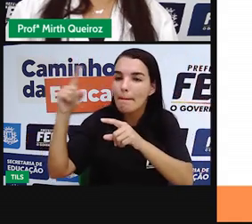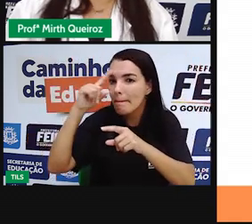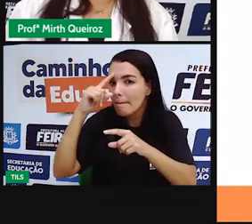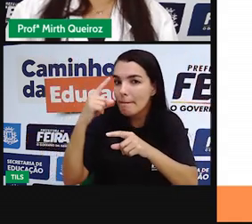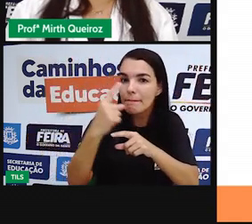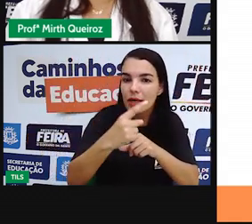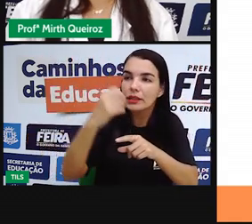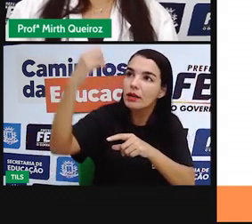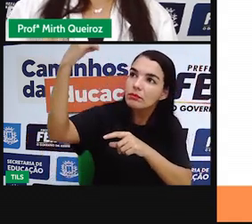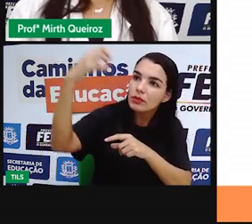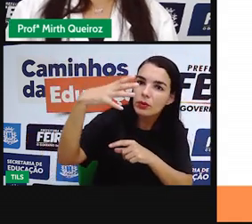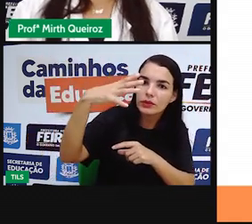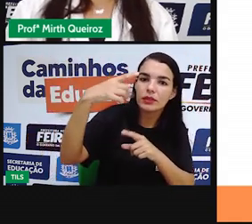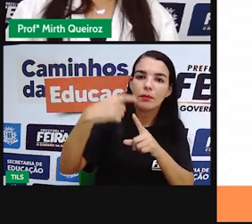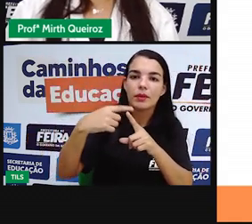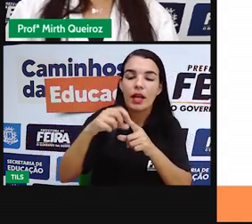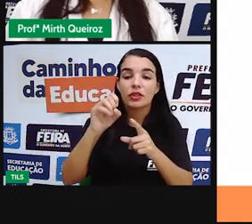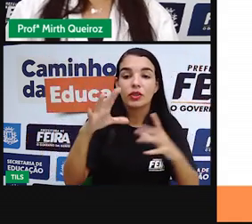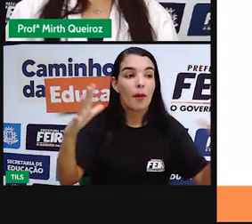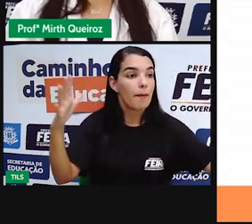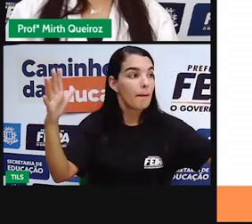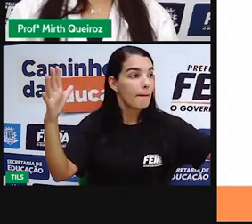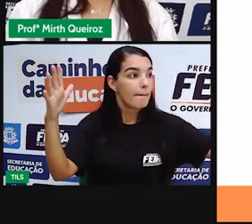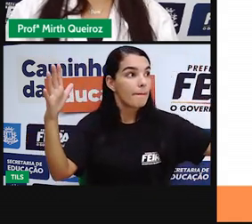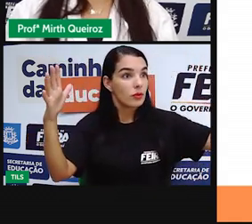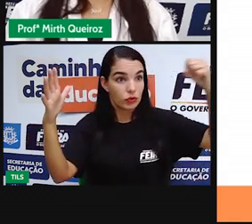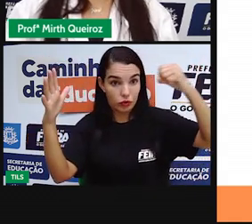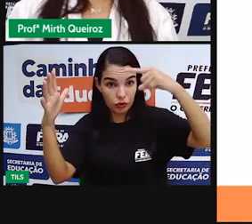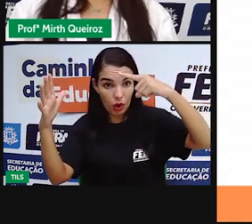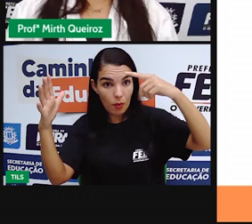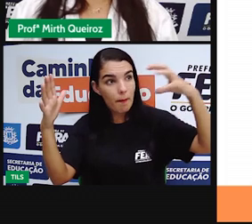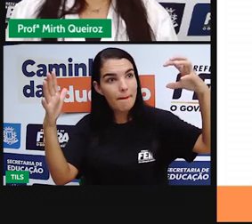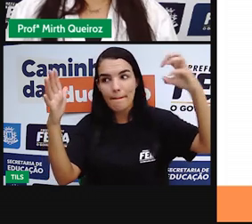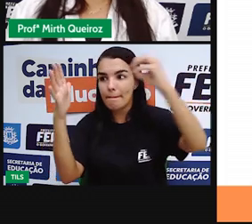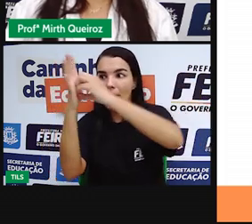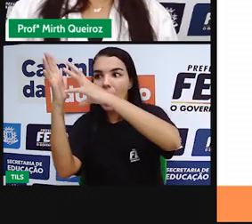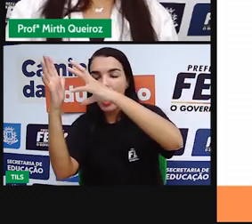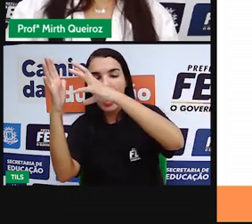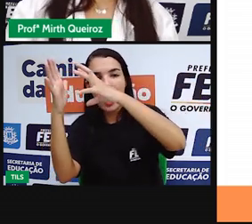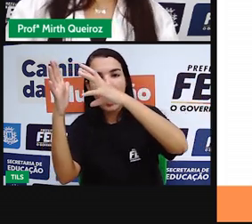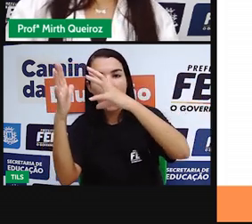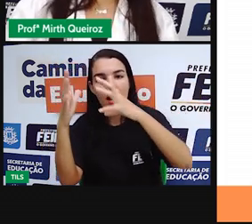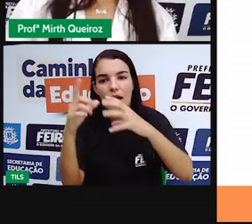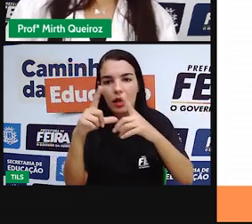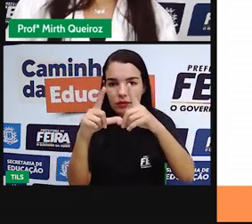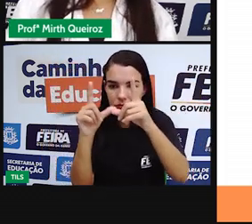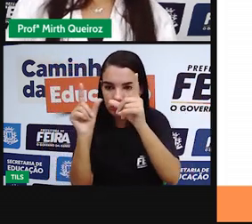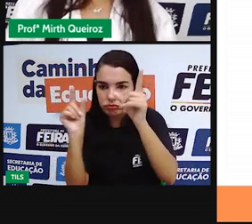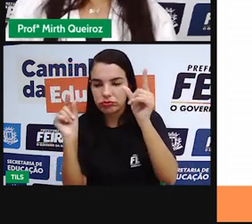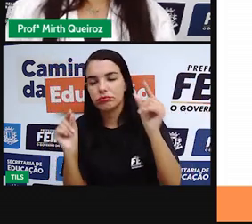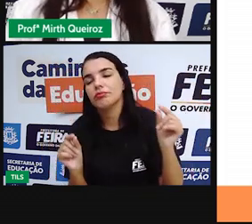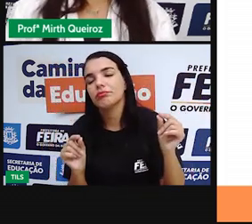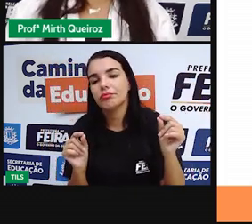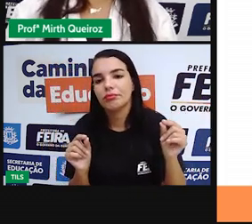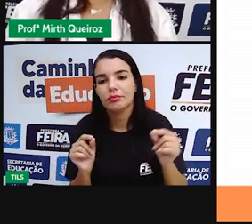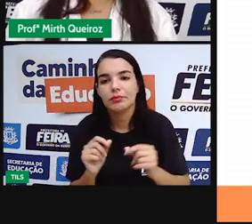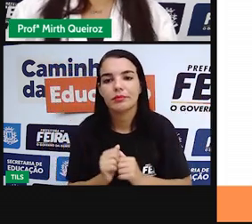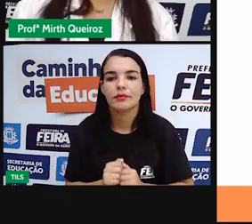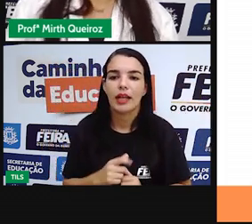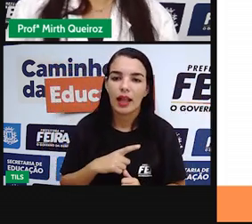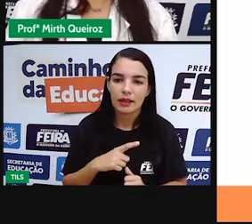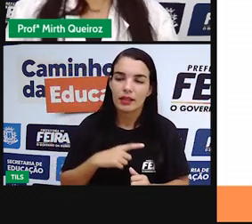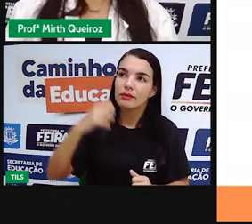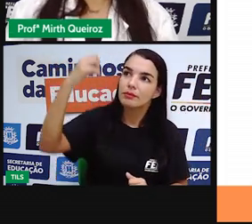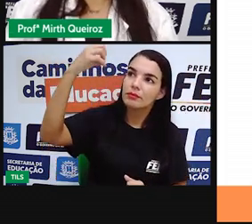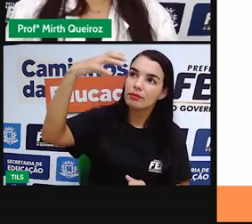na verdade ela não transmite, ela reflete a luz solar, certo? Então a Lua, ela é um astro iluminado e